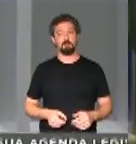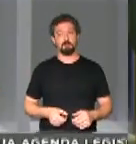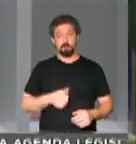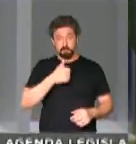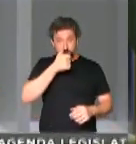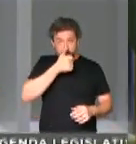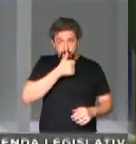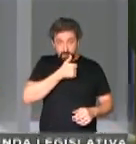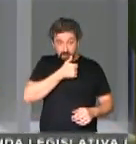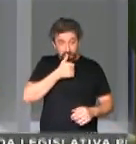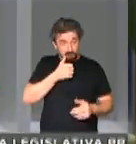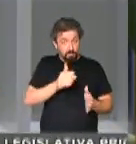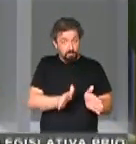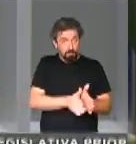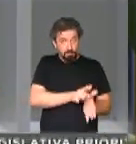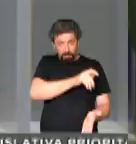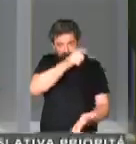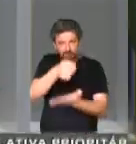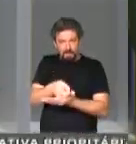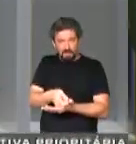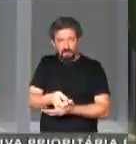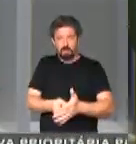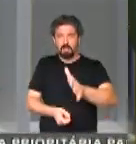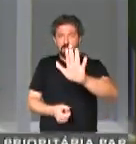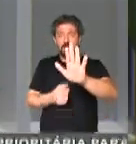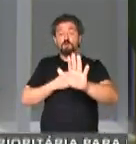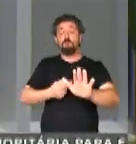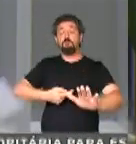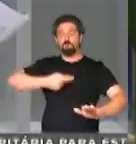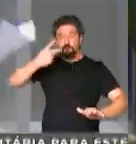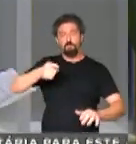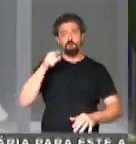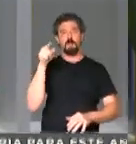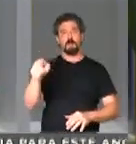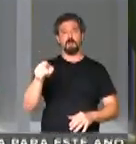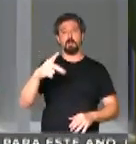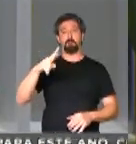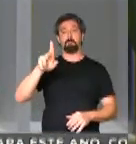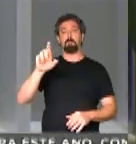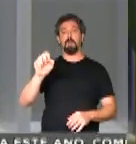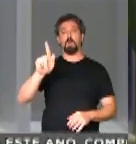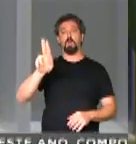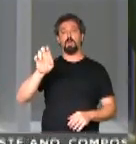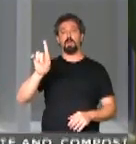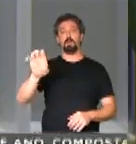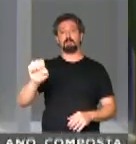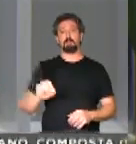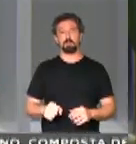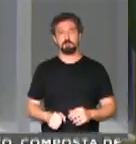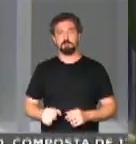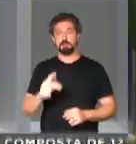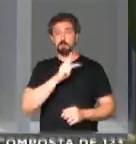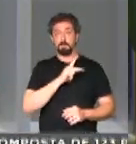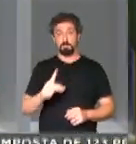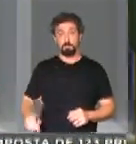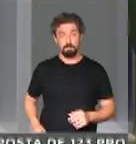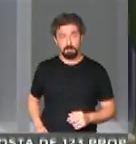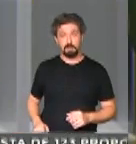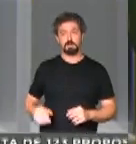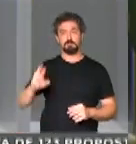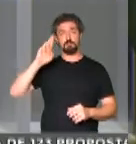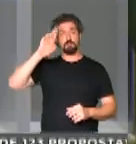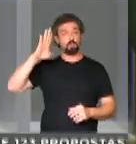sacrifício para os mais pobres. Eu quero dizer ao ministro Paulo Guedes, ao presidente da